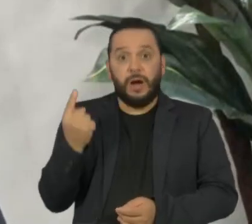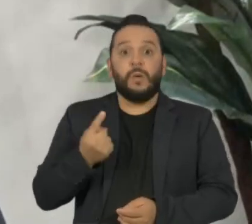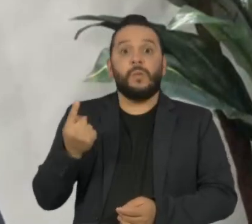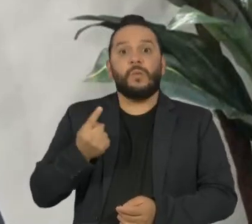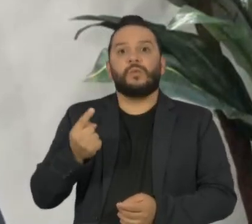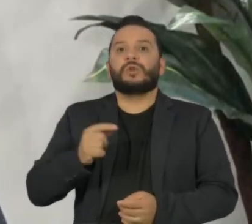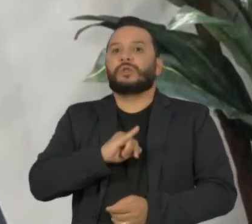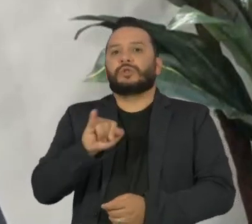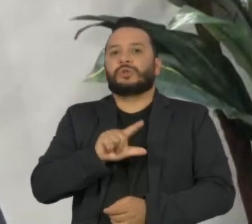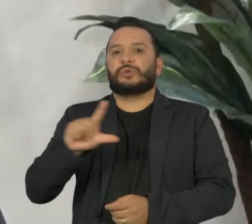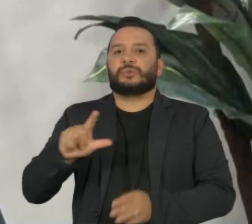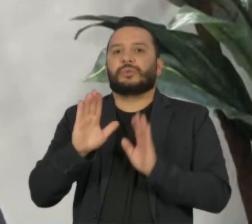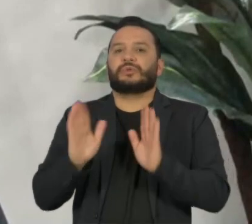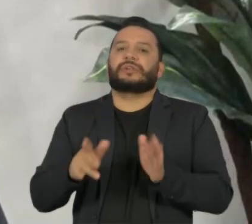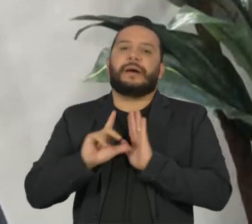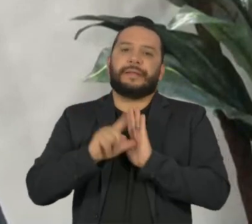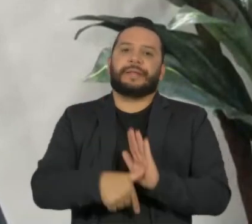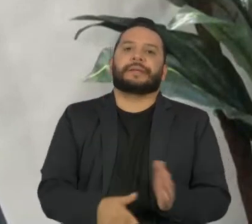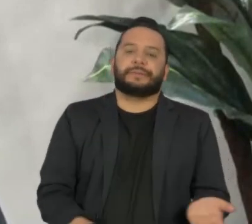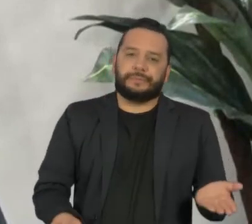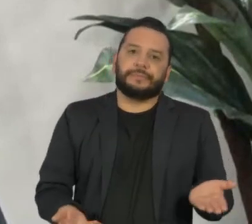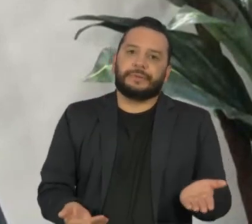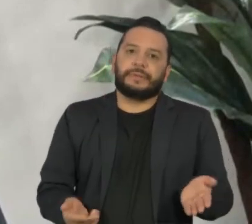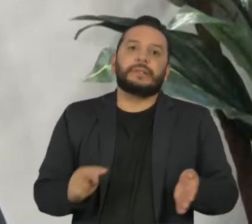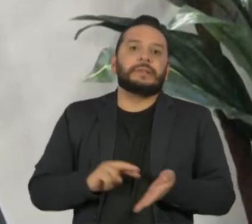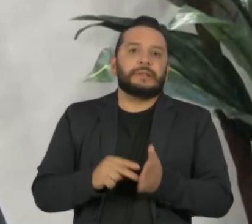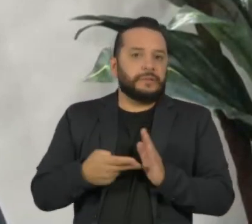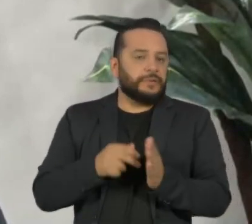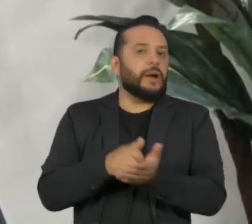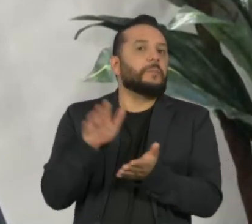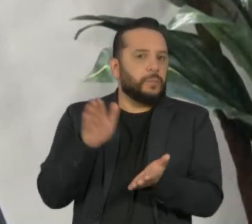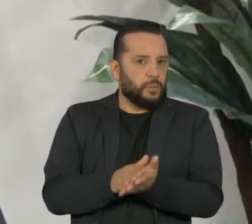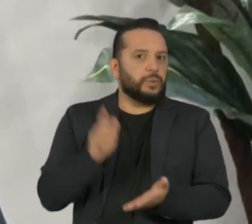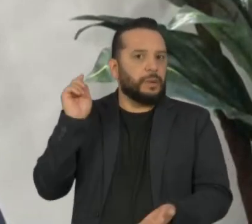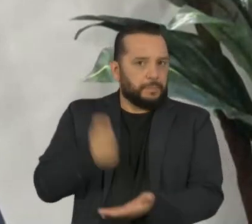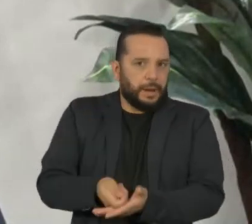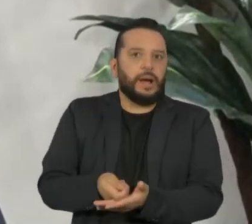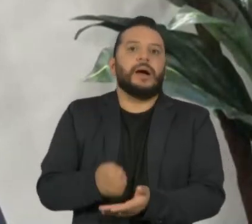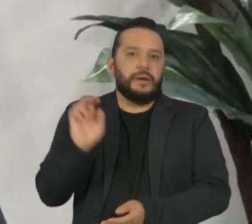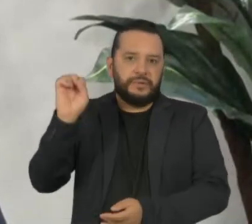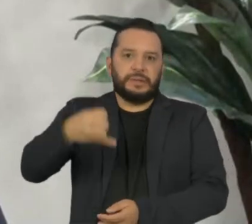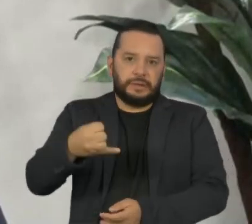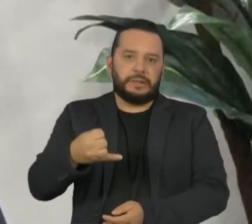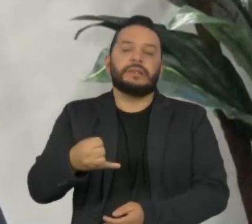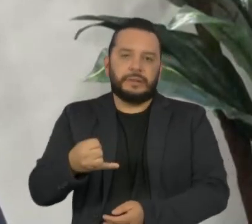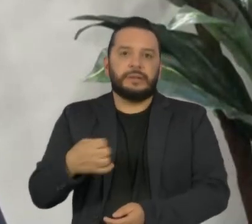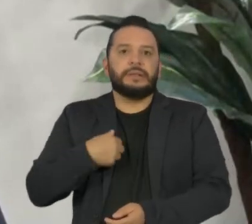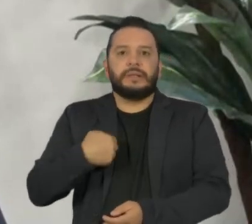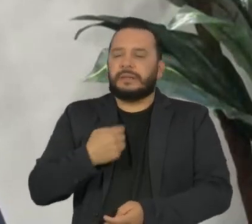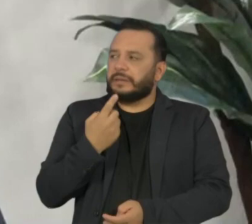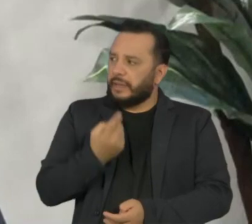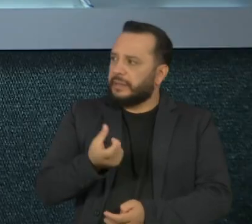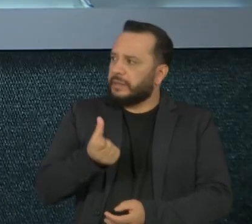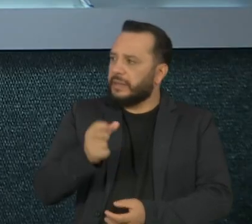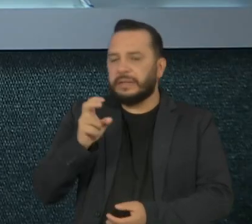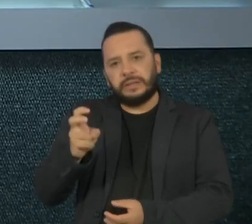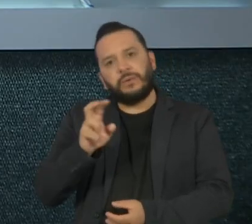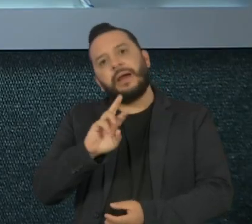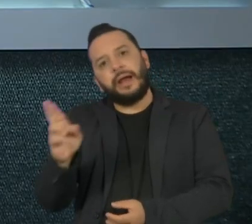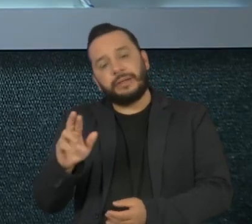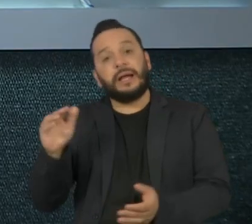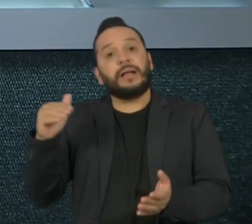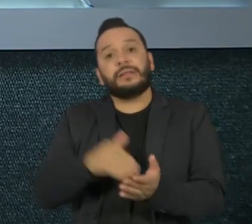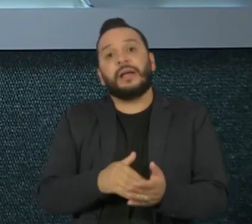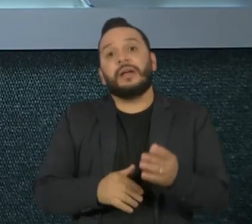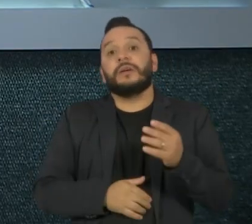julho, eu já estou em atraso, eu já tenho uma multa pela entrega em atraso que começa em R$165,00 e vai